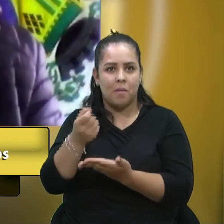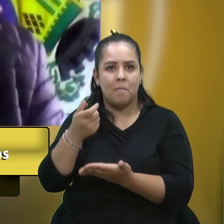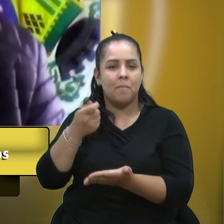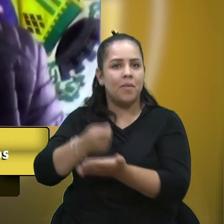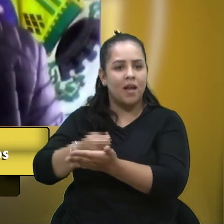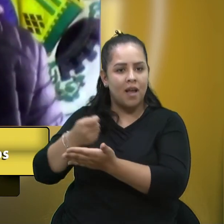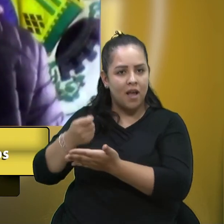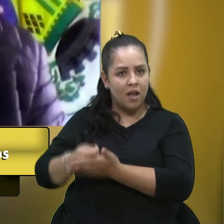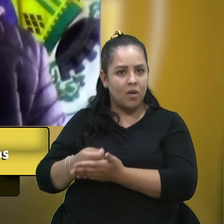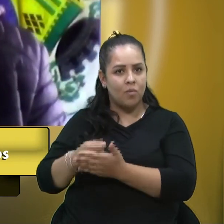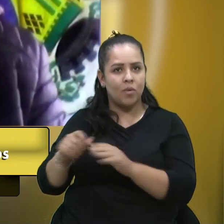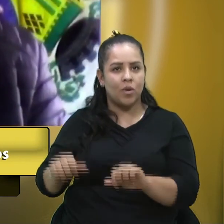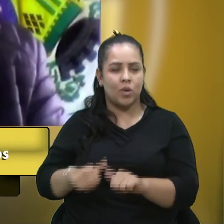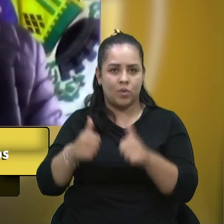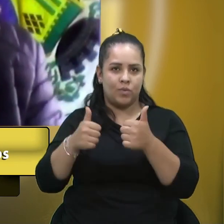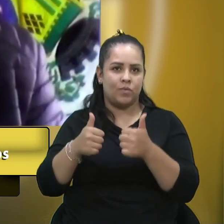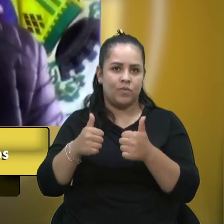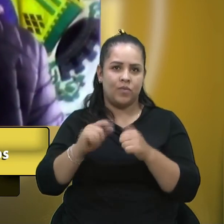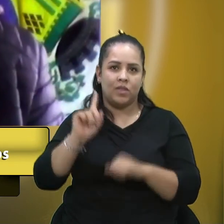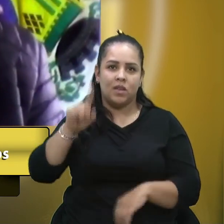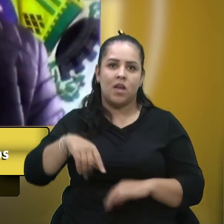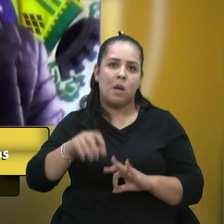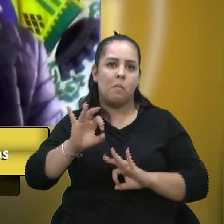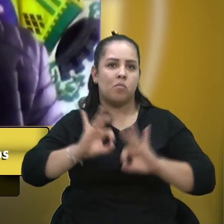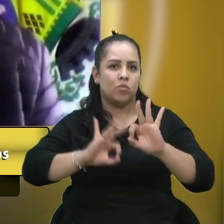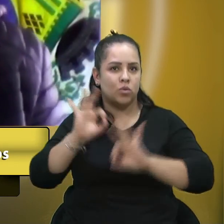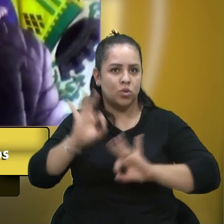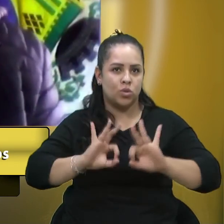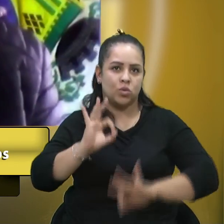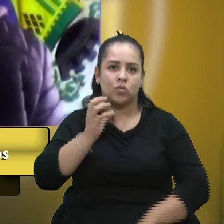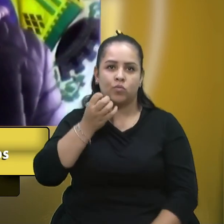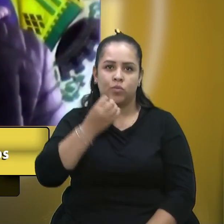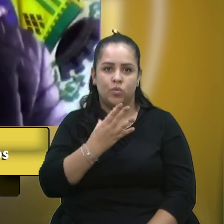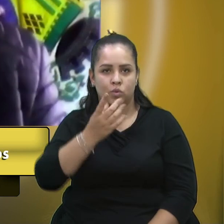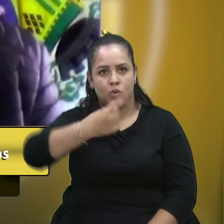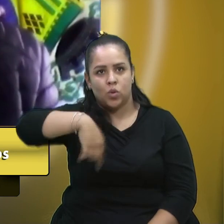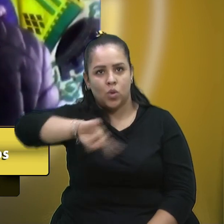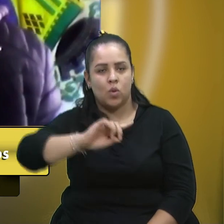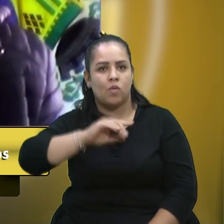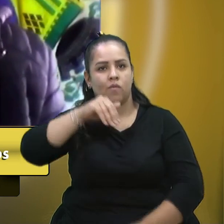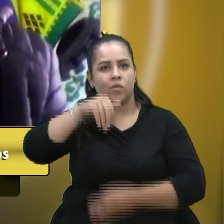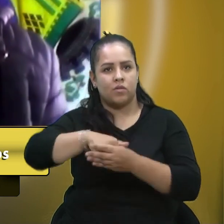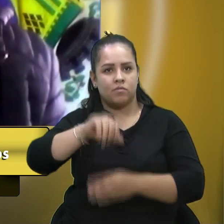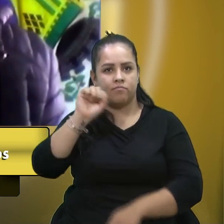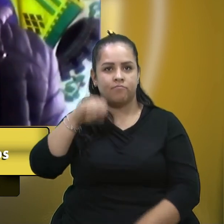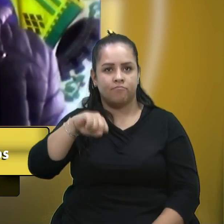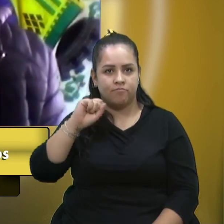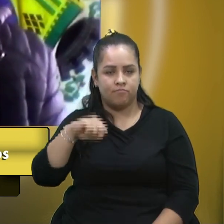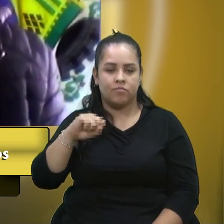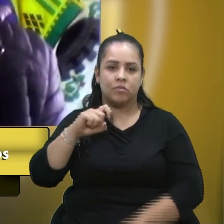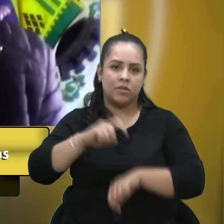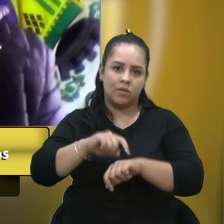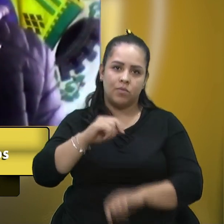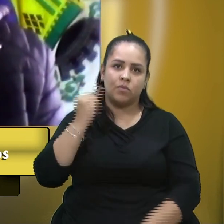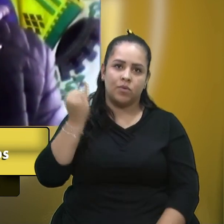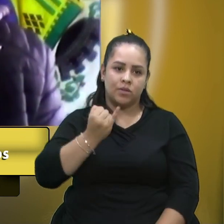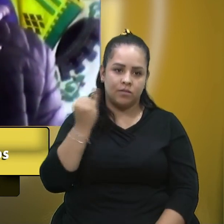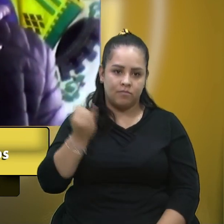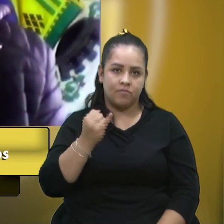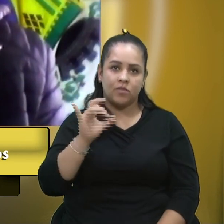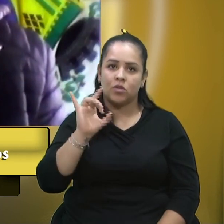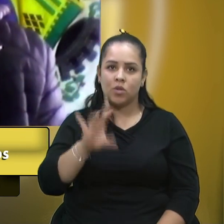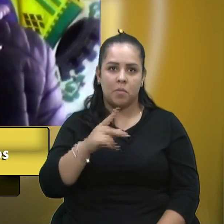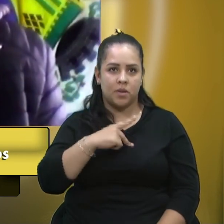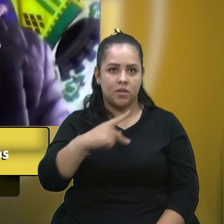uma forma integral. Então, é um projeto muito bom e nós estaremos votando favorável no momento oportuno. Era isso, Sr. Presidente.